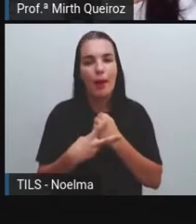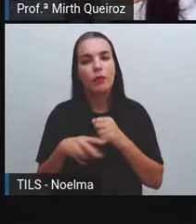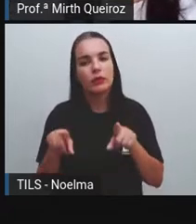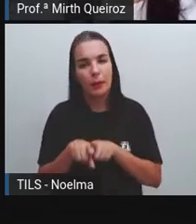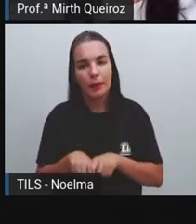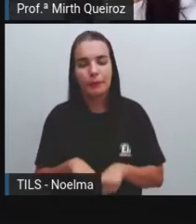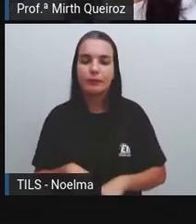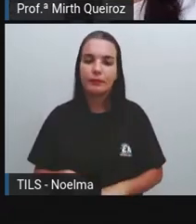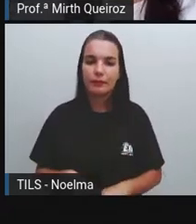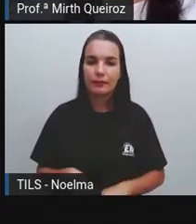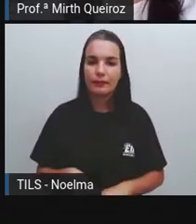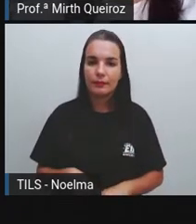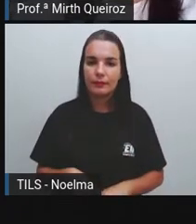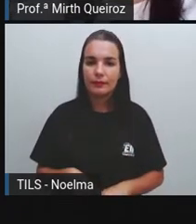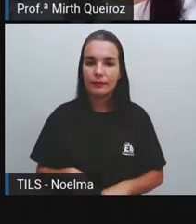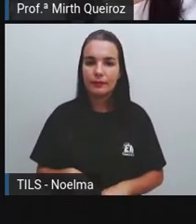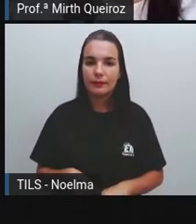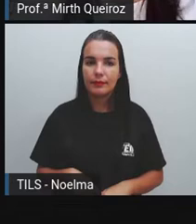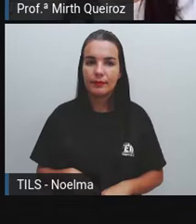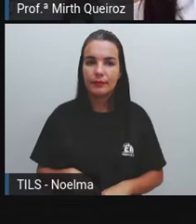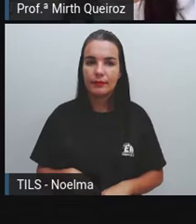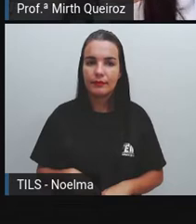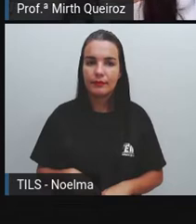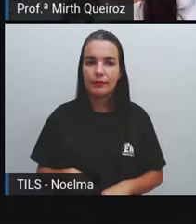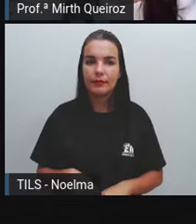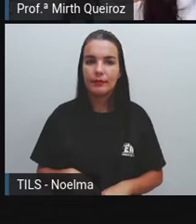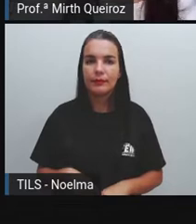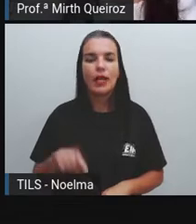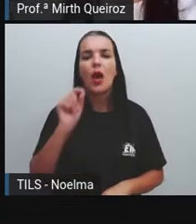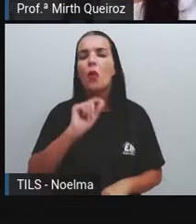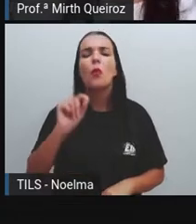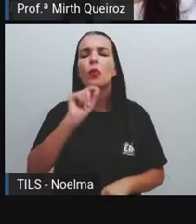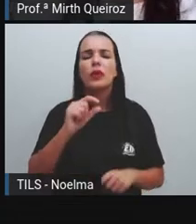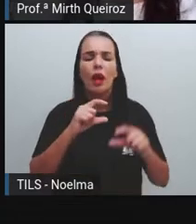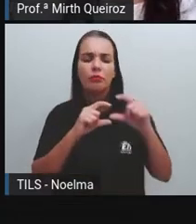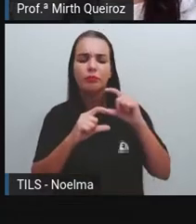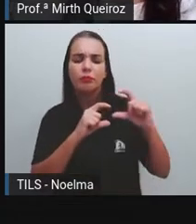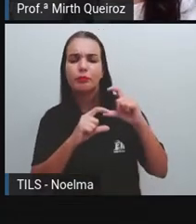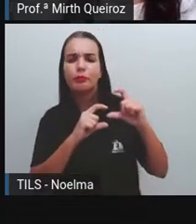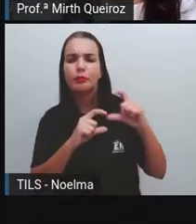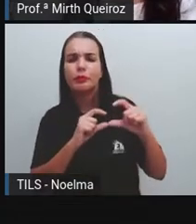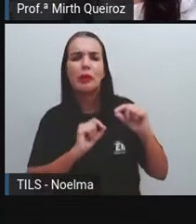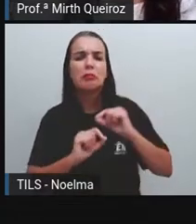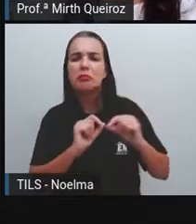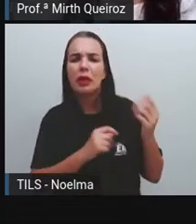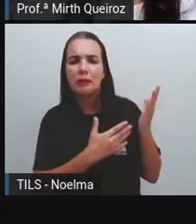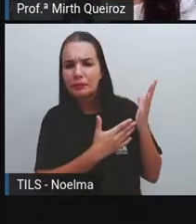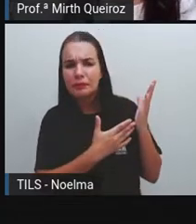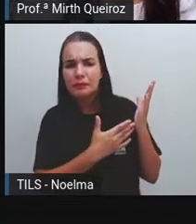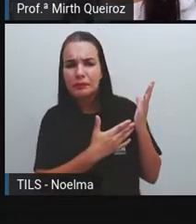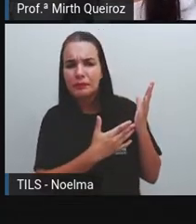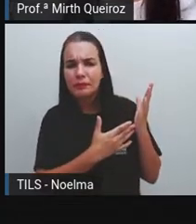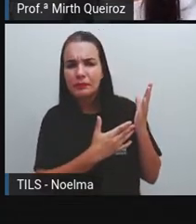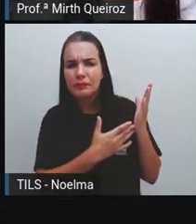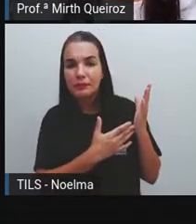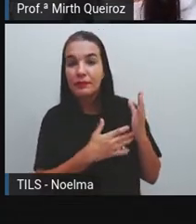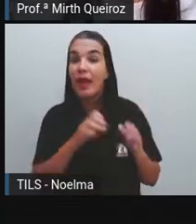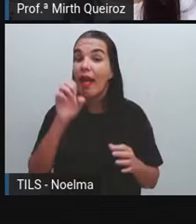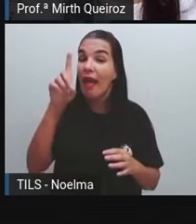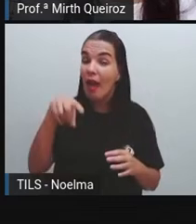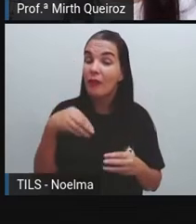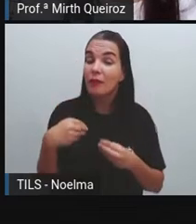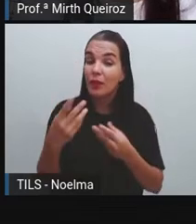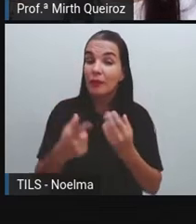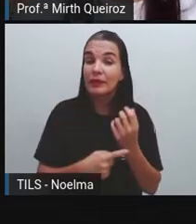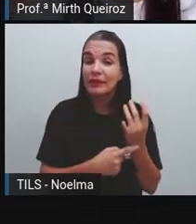tipo de história. Então, o que seria uma história em quadrinhos? É